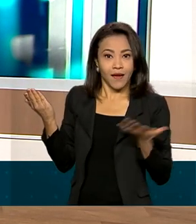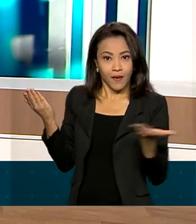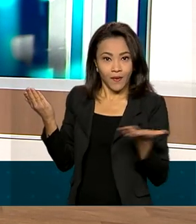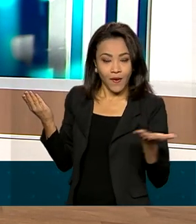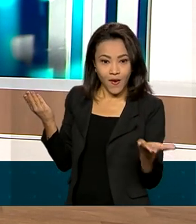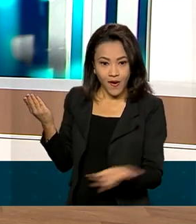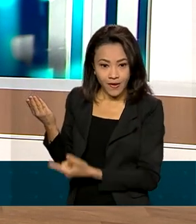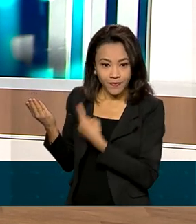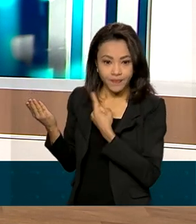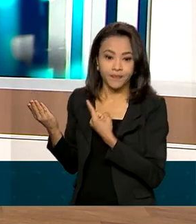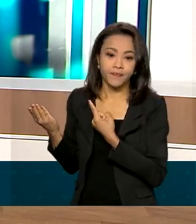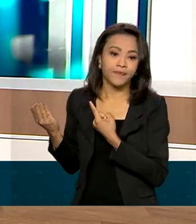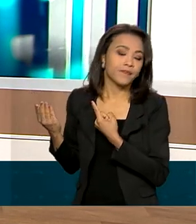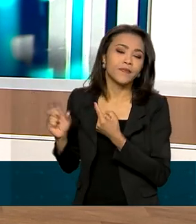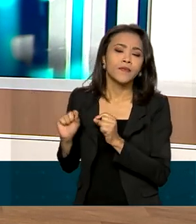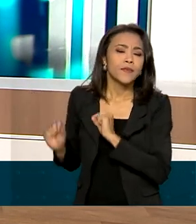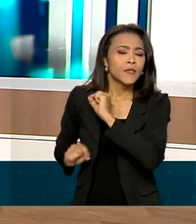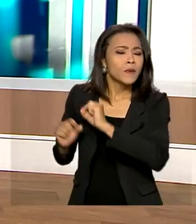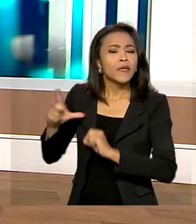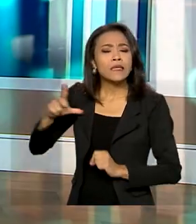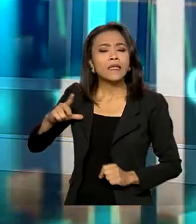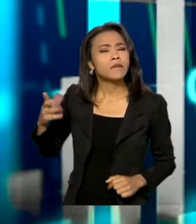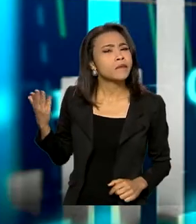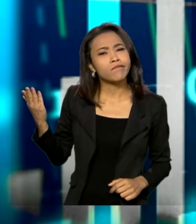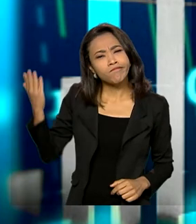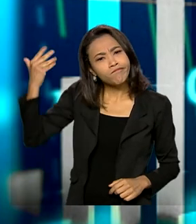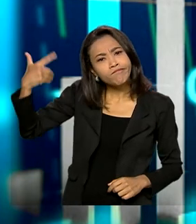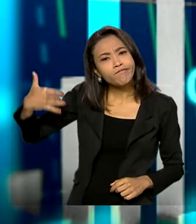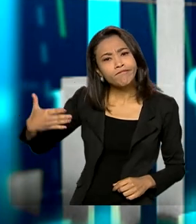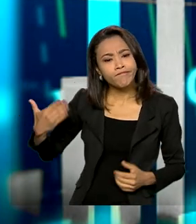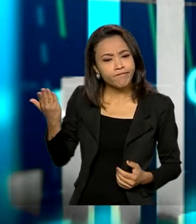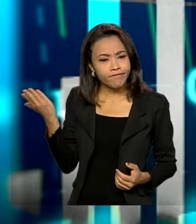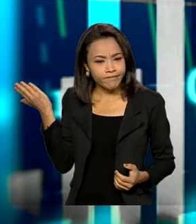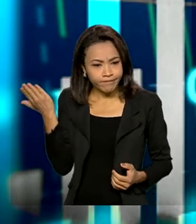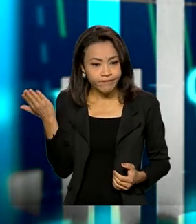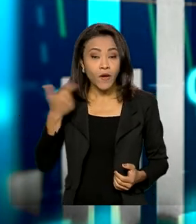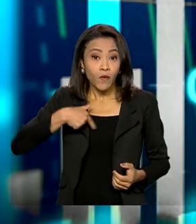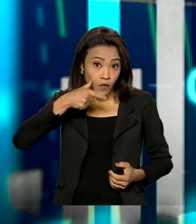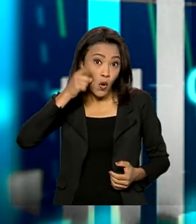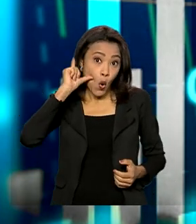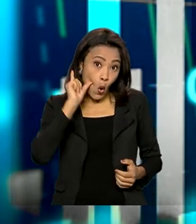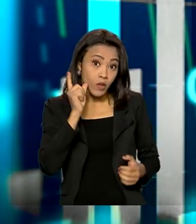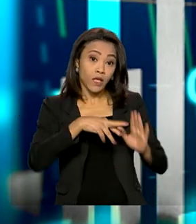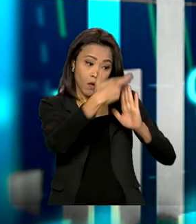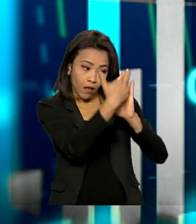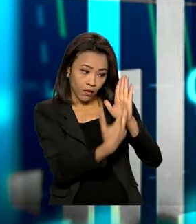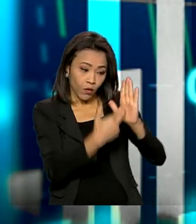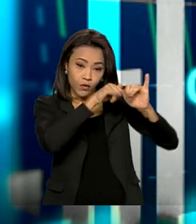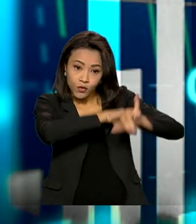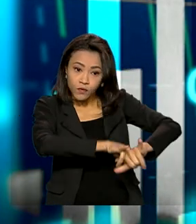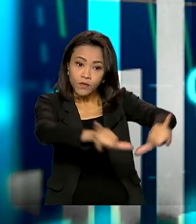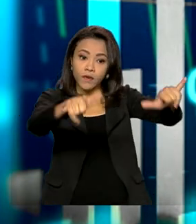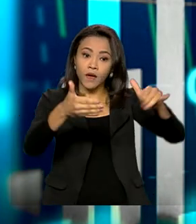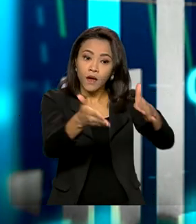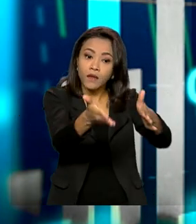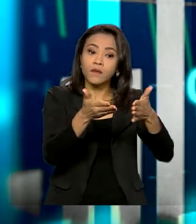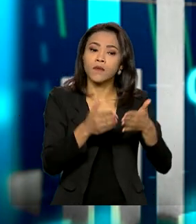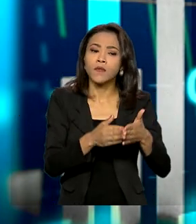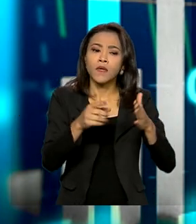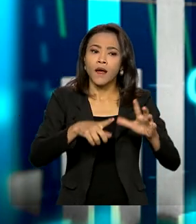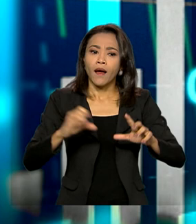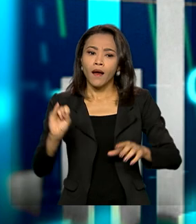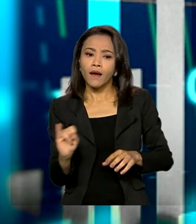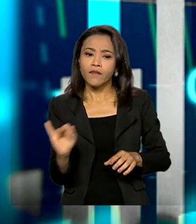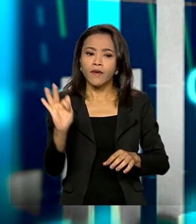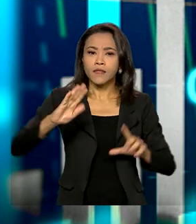na nossa tela. E o que nós temos, então, é que nesse Boletim Focus publicado ontem, pela primeira vez no semestre, a expectativa de inflação cai